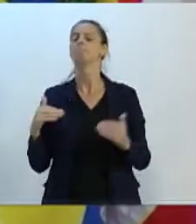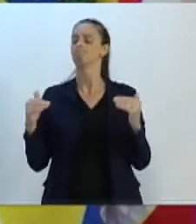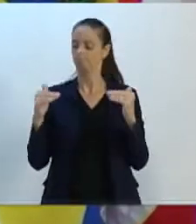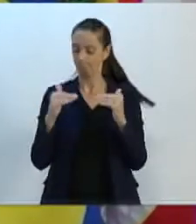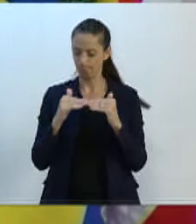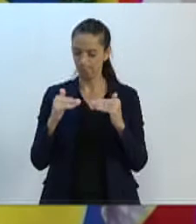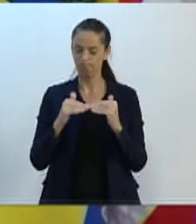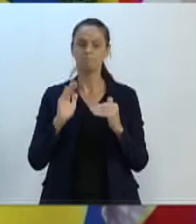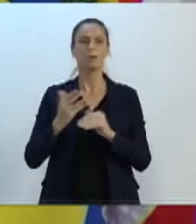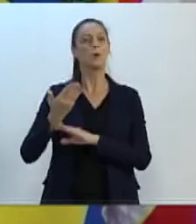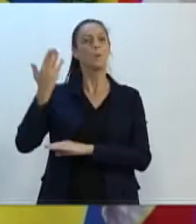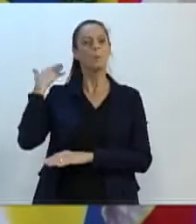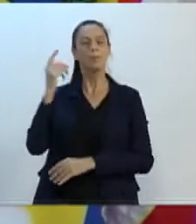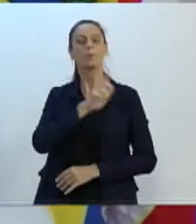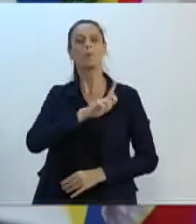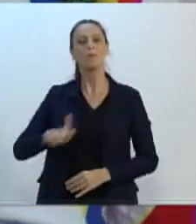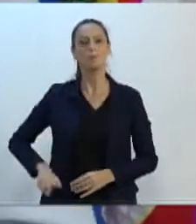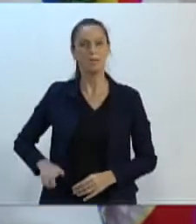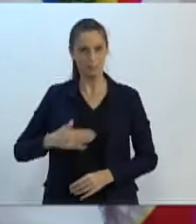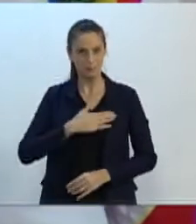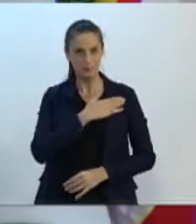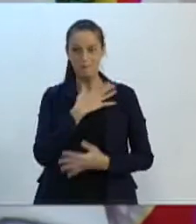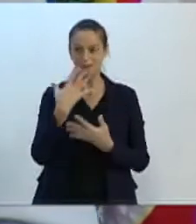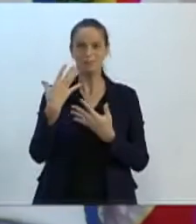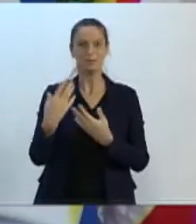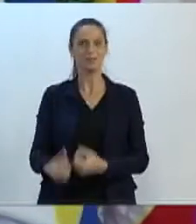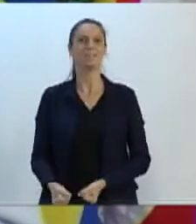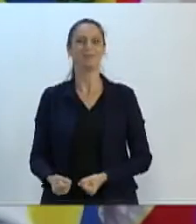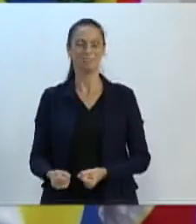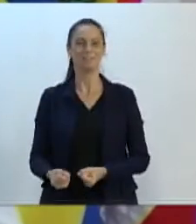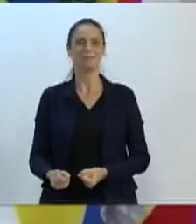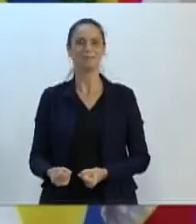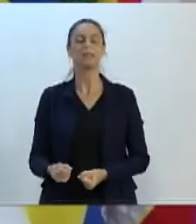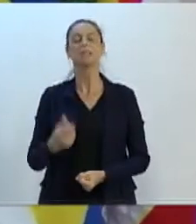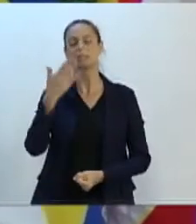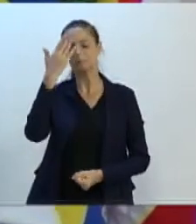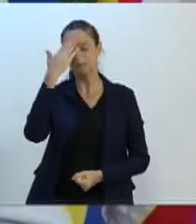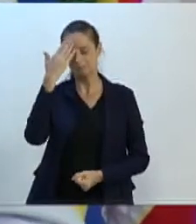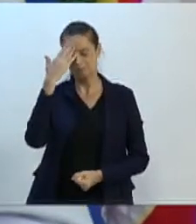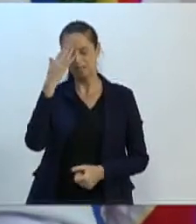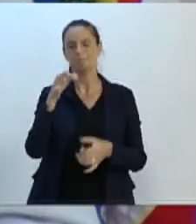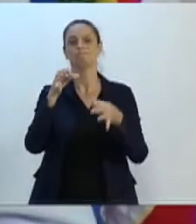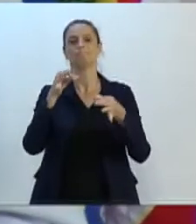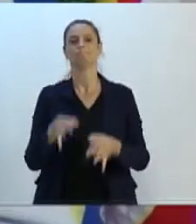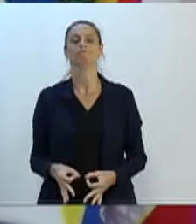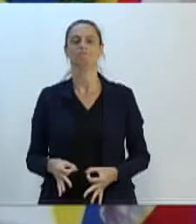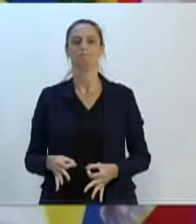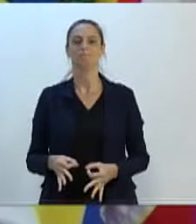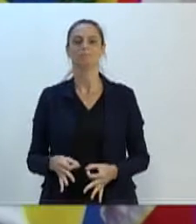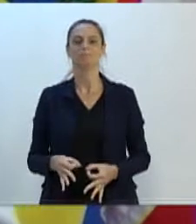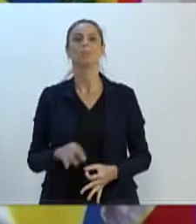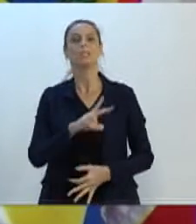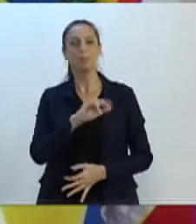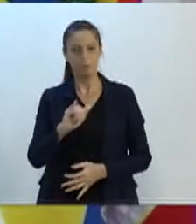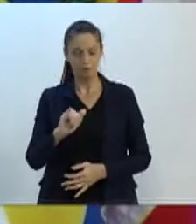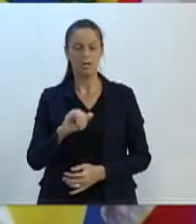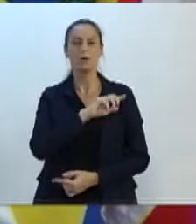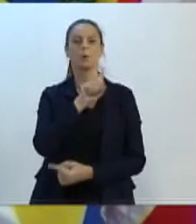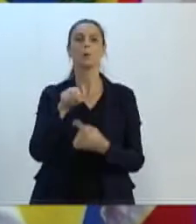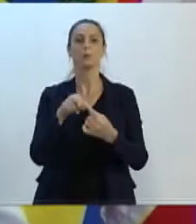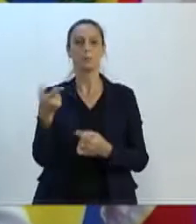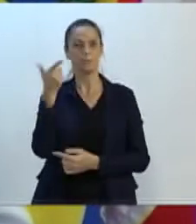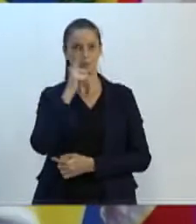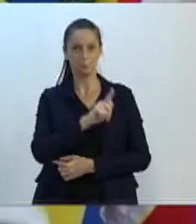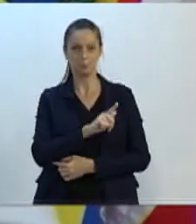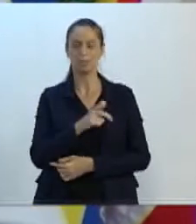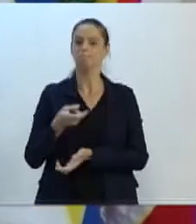quando o governo Napoleão assumiu e tenho a certeza de que nós vamos atingir os nossos objetivos, que